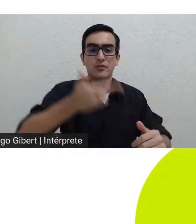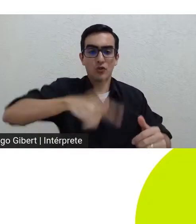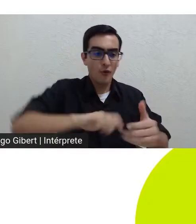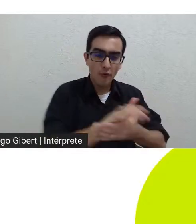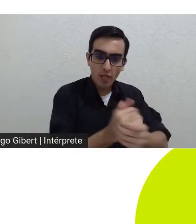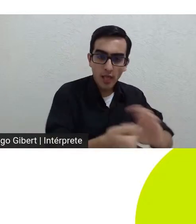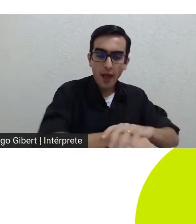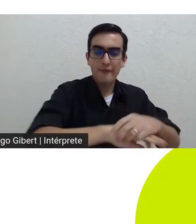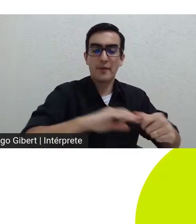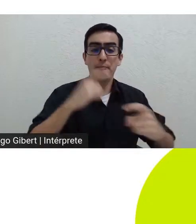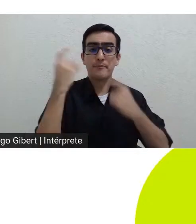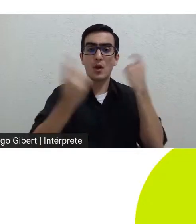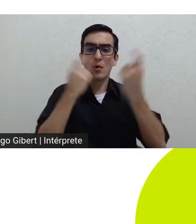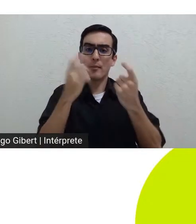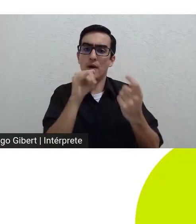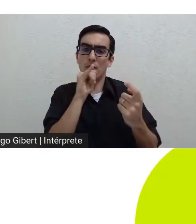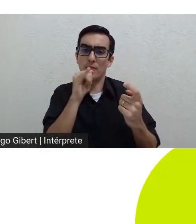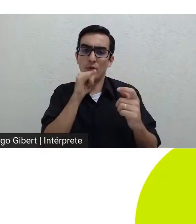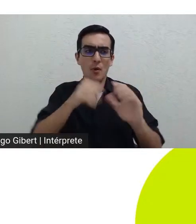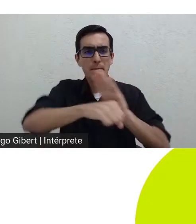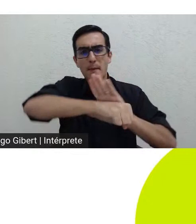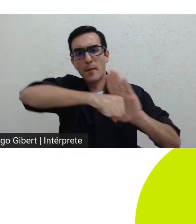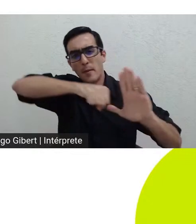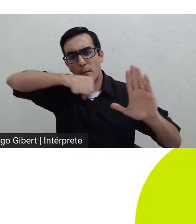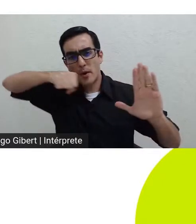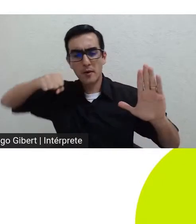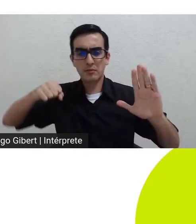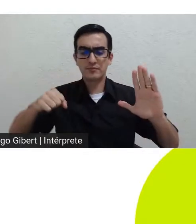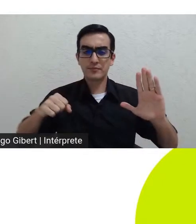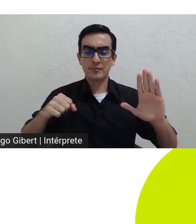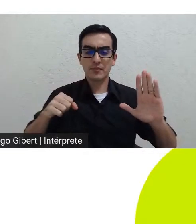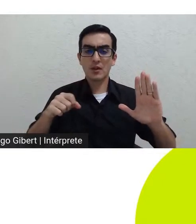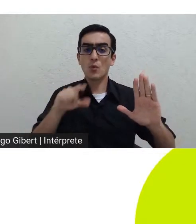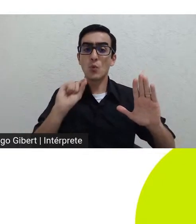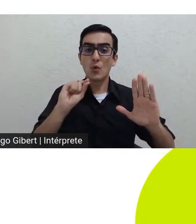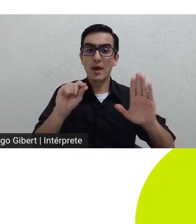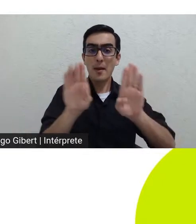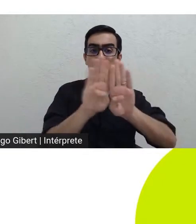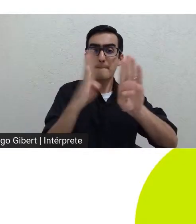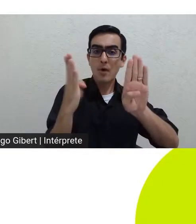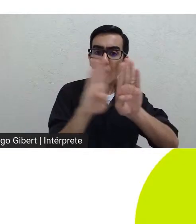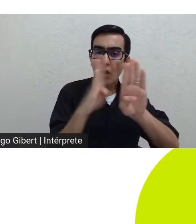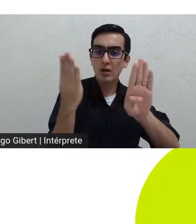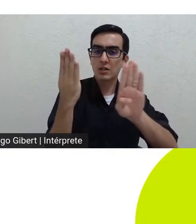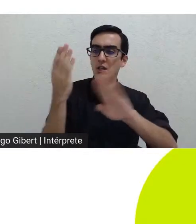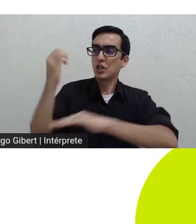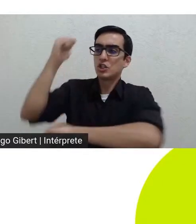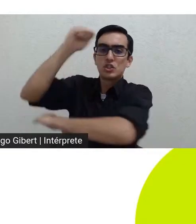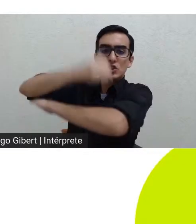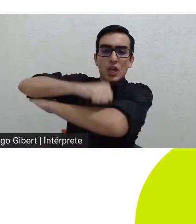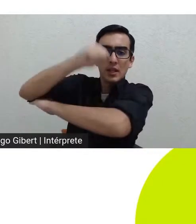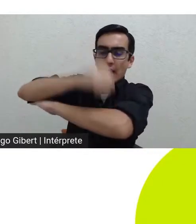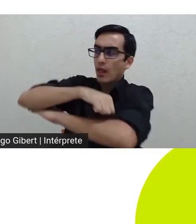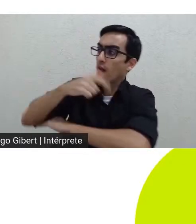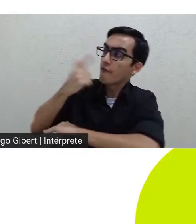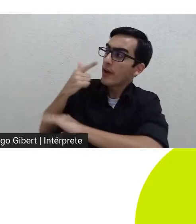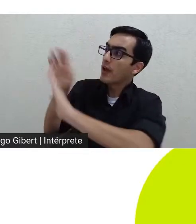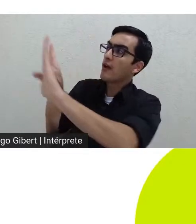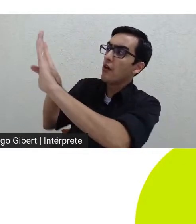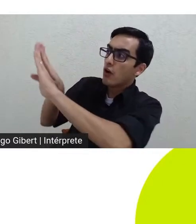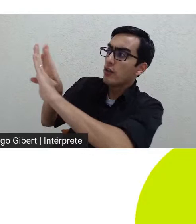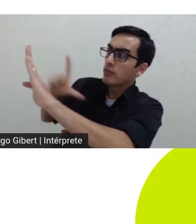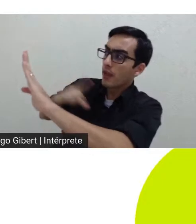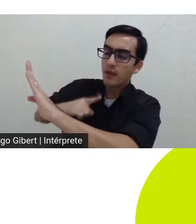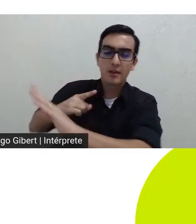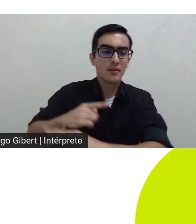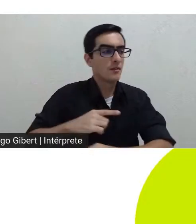agressão conferem várias vezes ao dia se as portas de janelas estão corretamente fechadas e etc